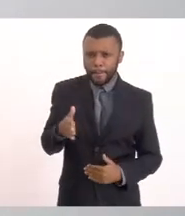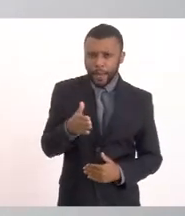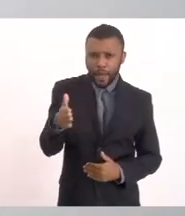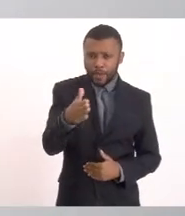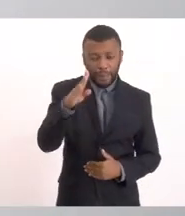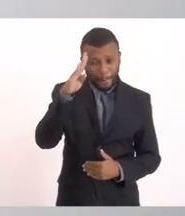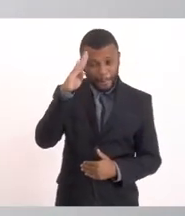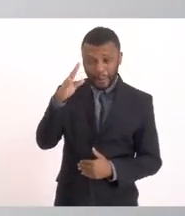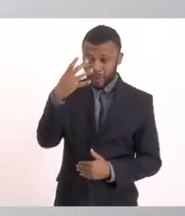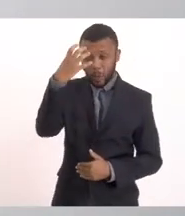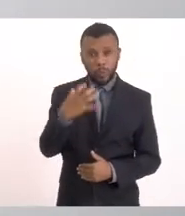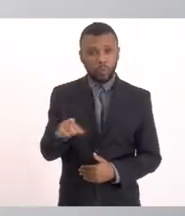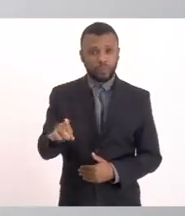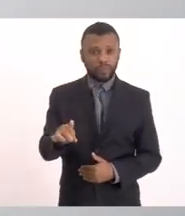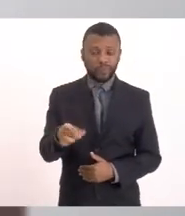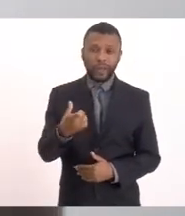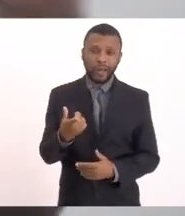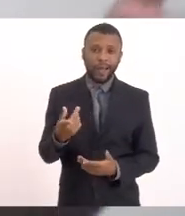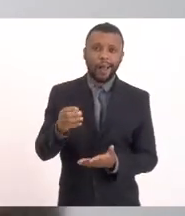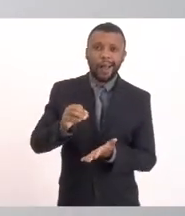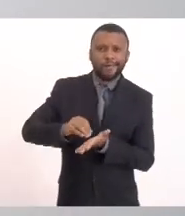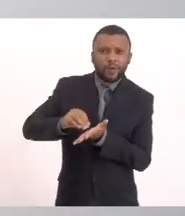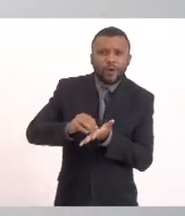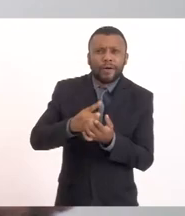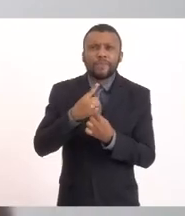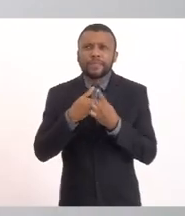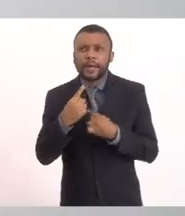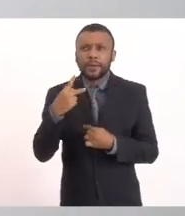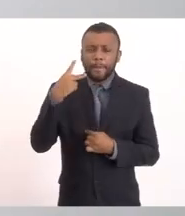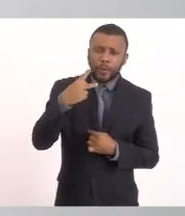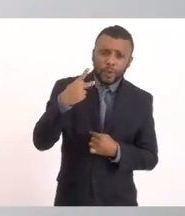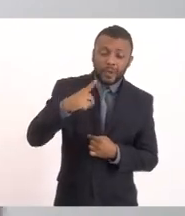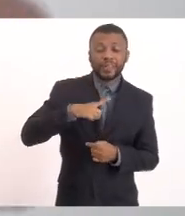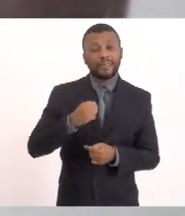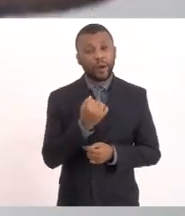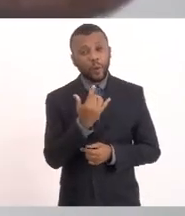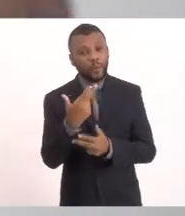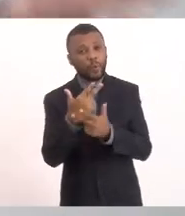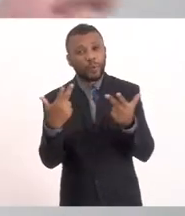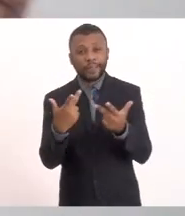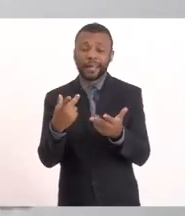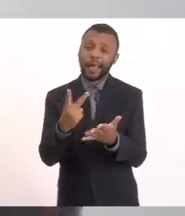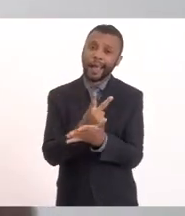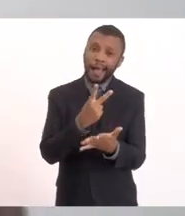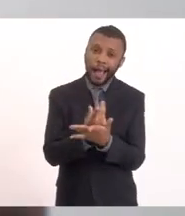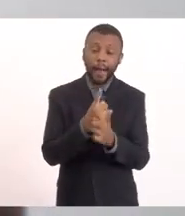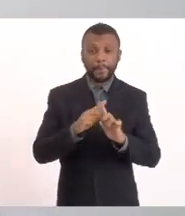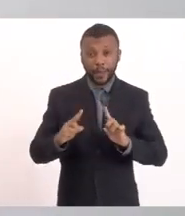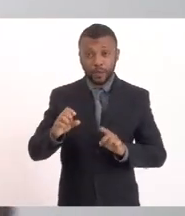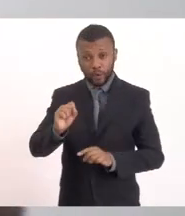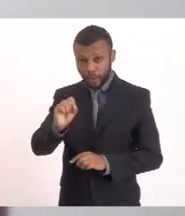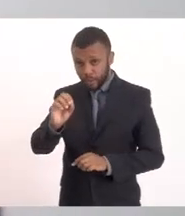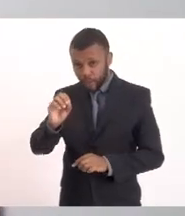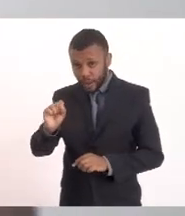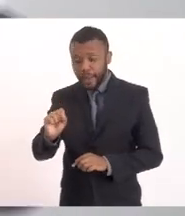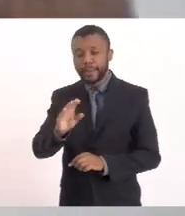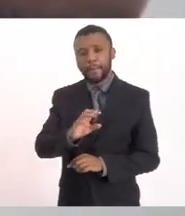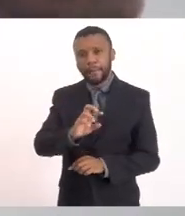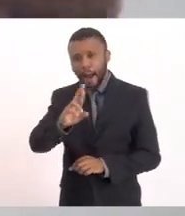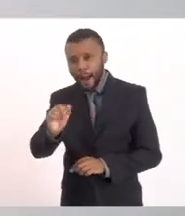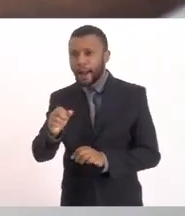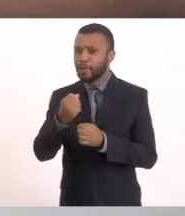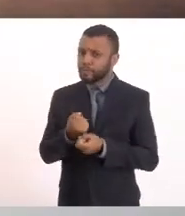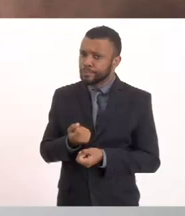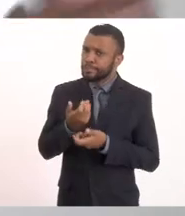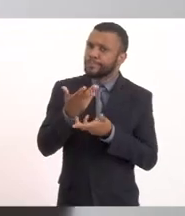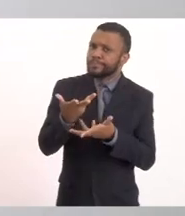ali Então eu acho que não faltou Vontade política Não faltou Algumas coisas erradas Teve sim Agora o SOS Barra Se manifestou Com os pescadores Vendo Barra Eu